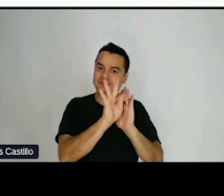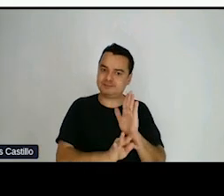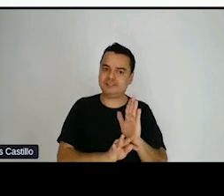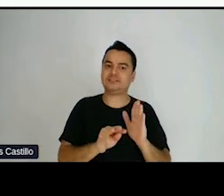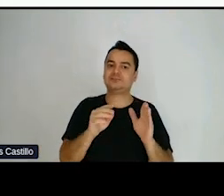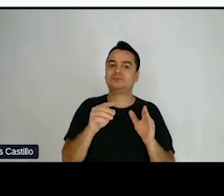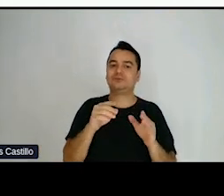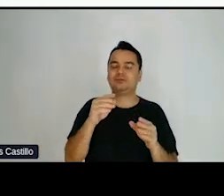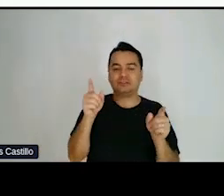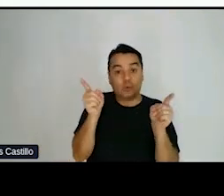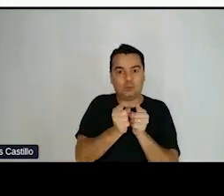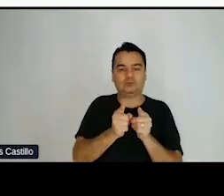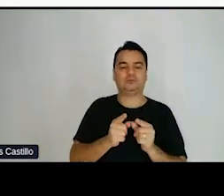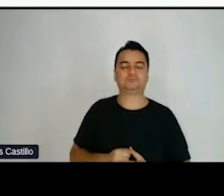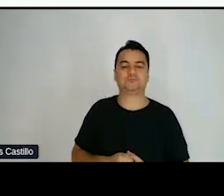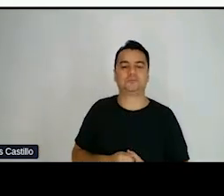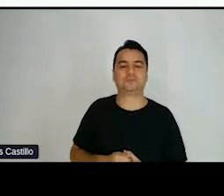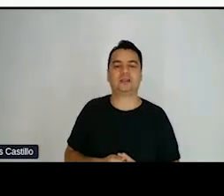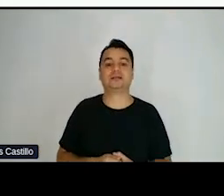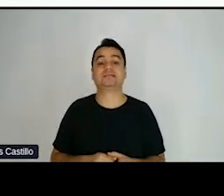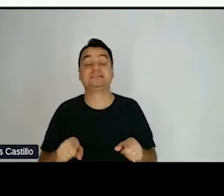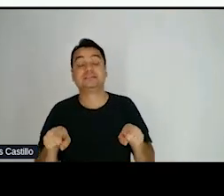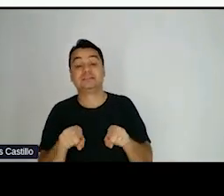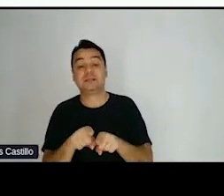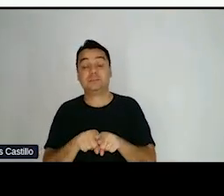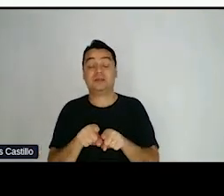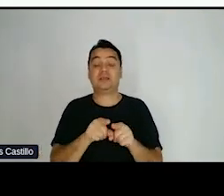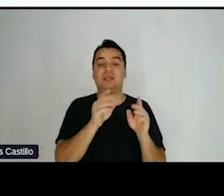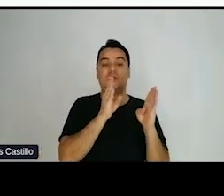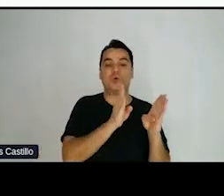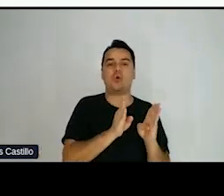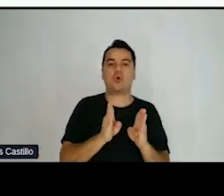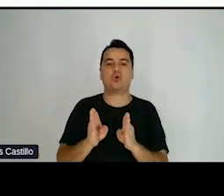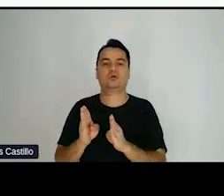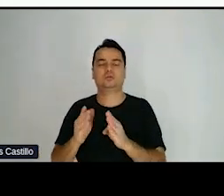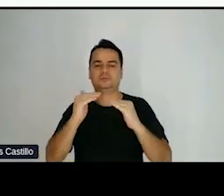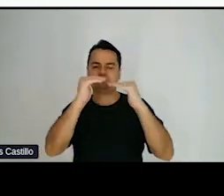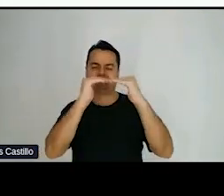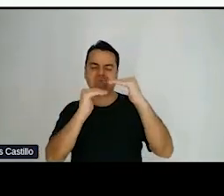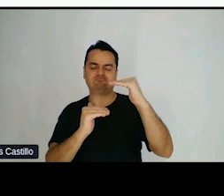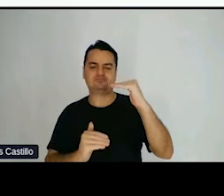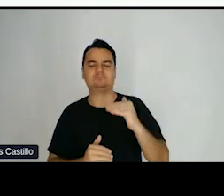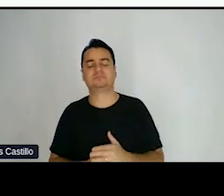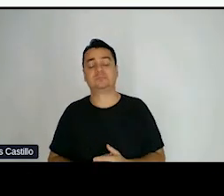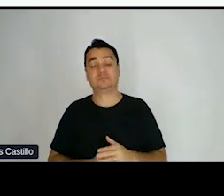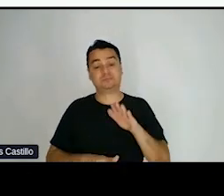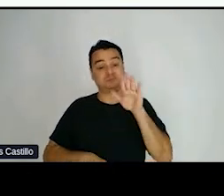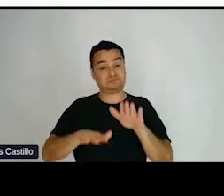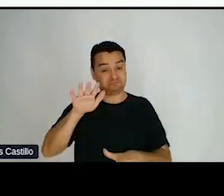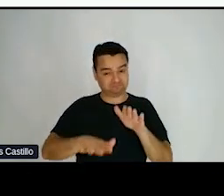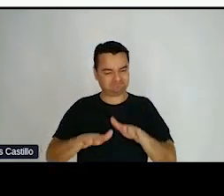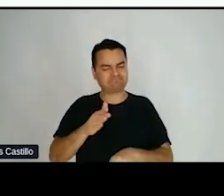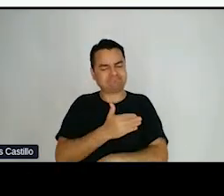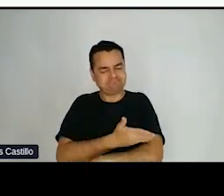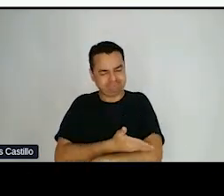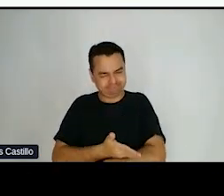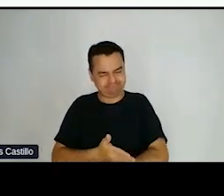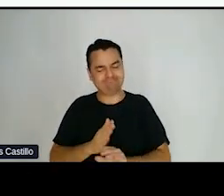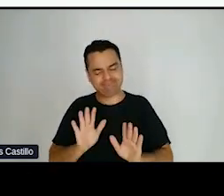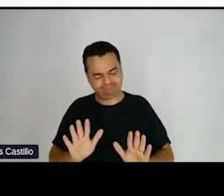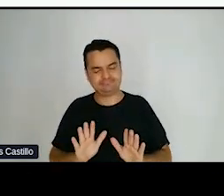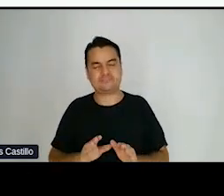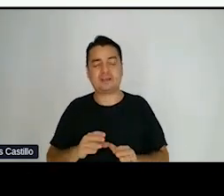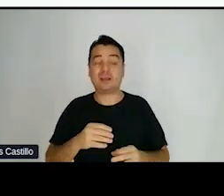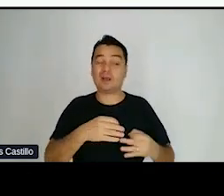E também a frase na ordem direta. A gente, às vezes, tem uma mania, principalmente no